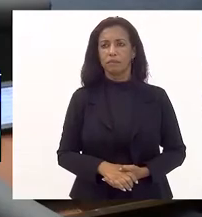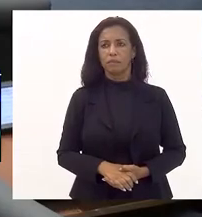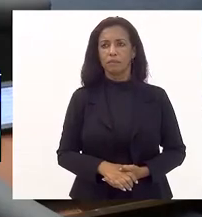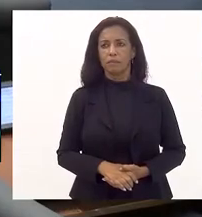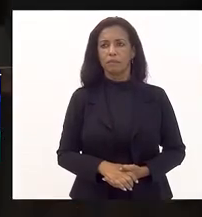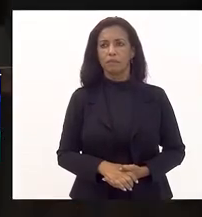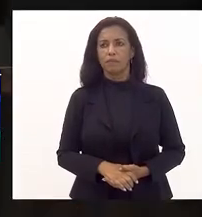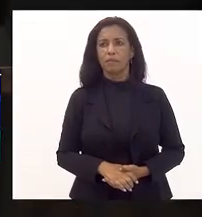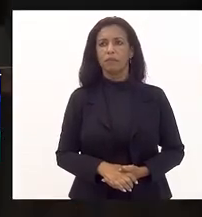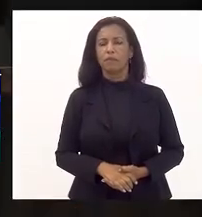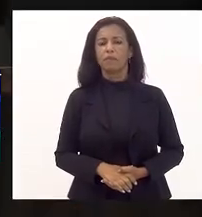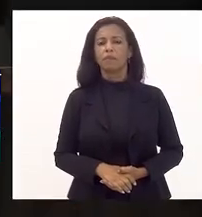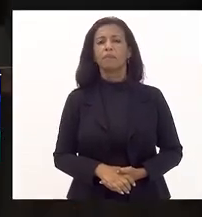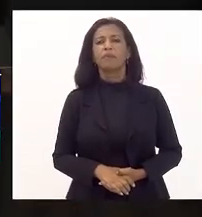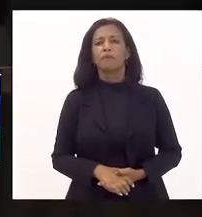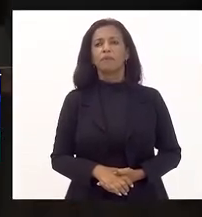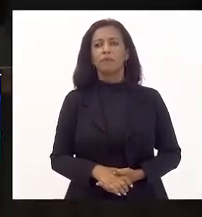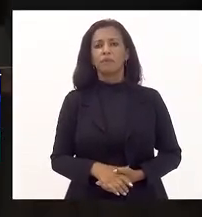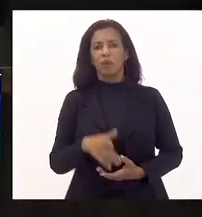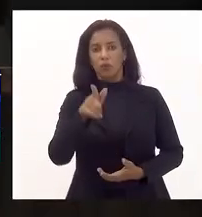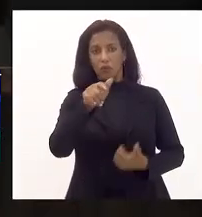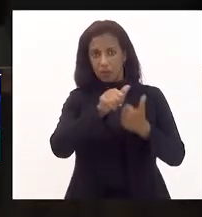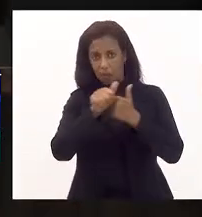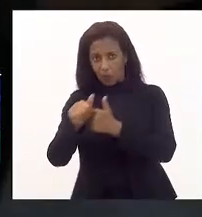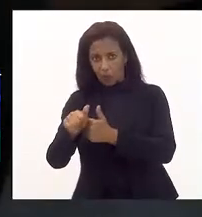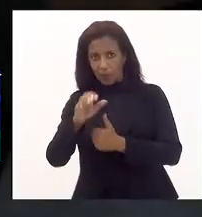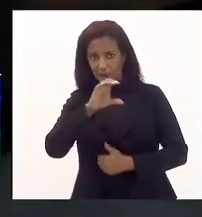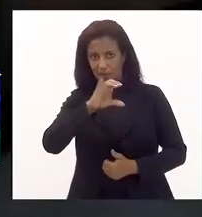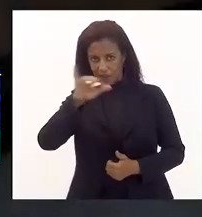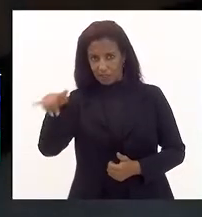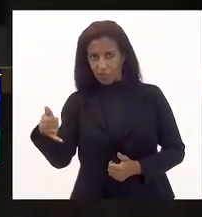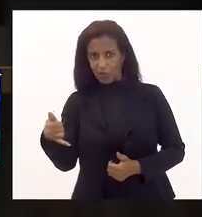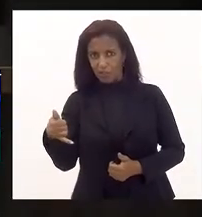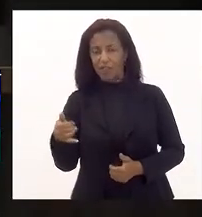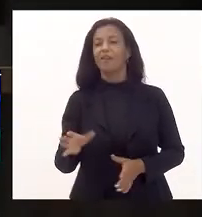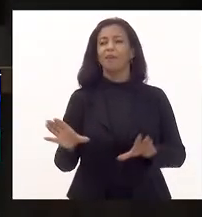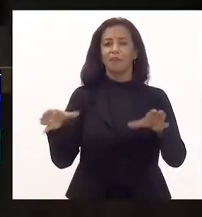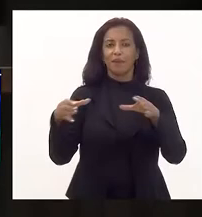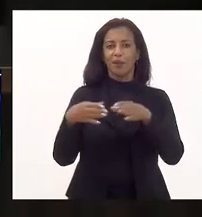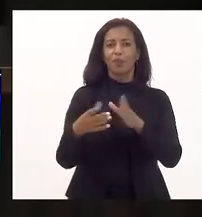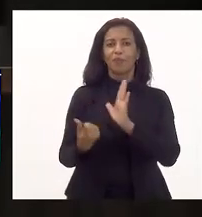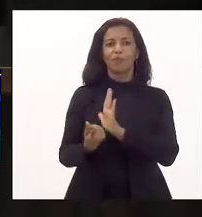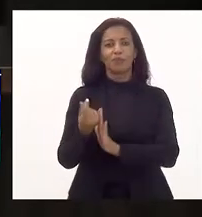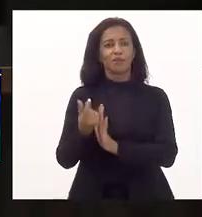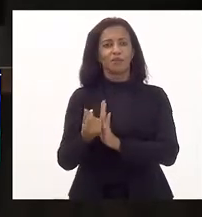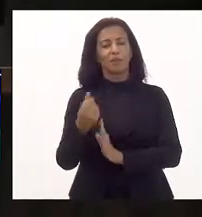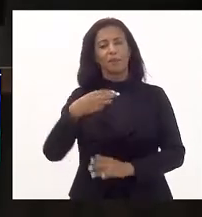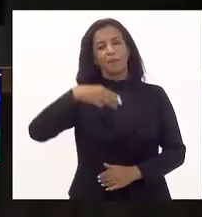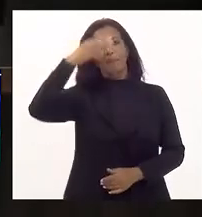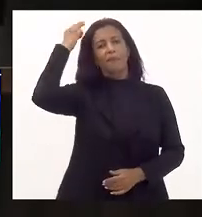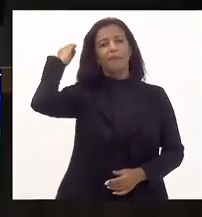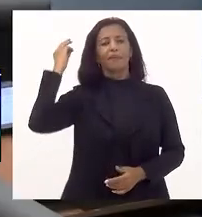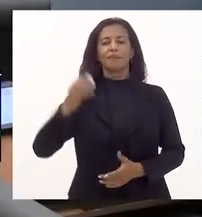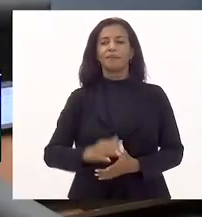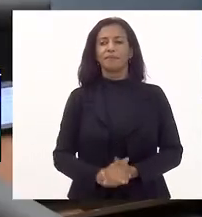Mas, V. Exª, acompanha a CCJ? Acompanha a CCJ. Pela Comissão de Orçamento, deputado Márcio Pacheco.